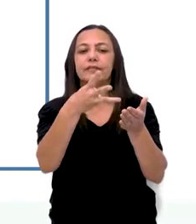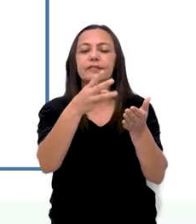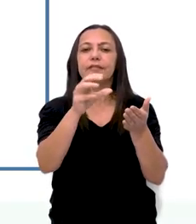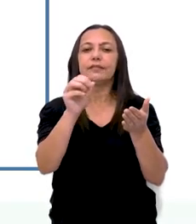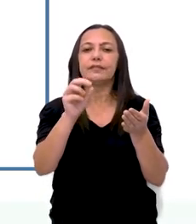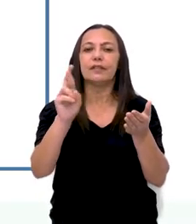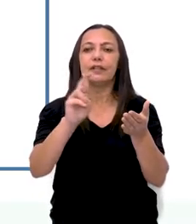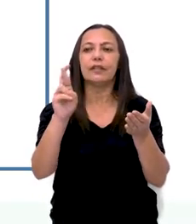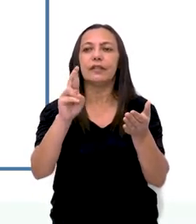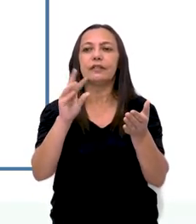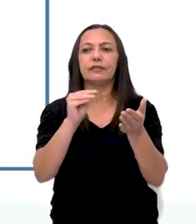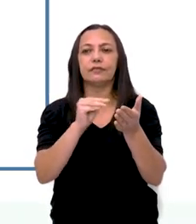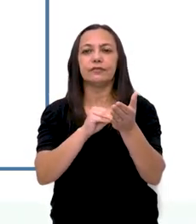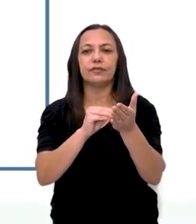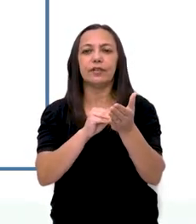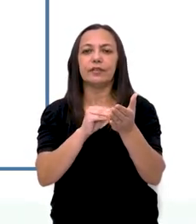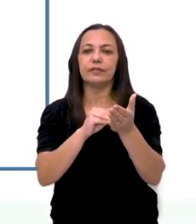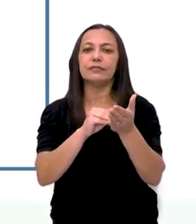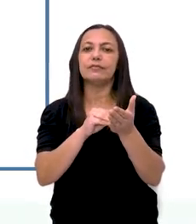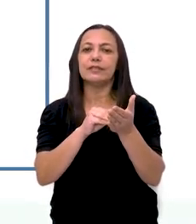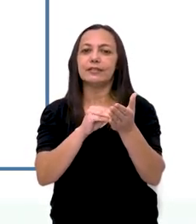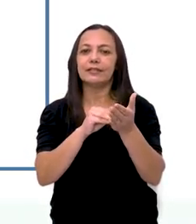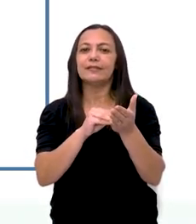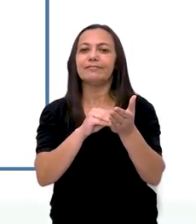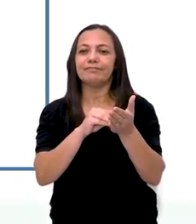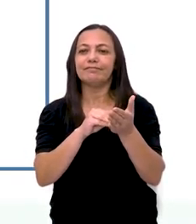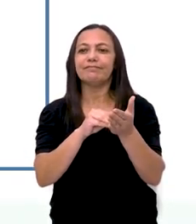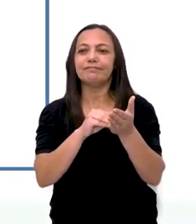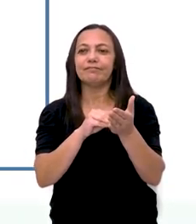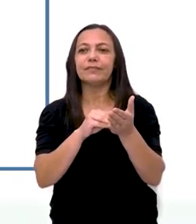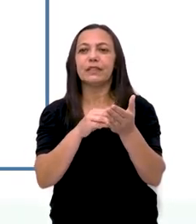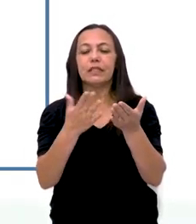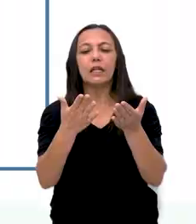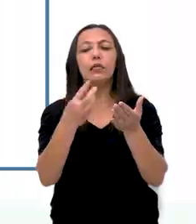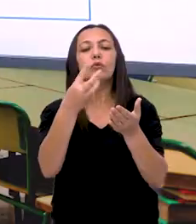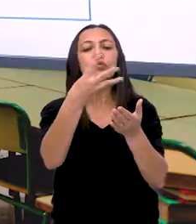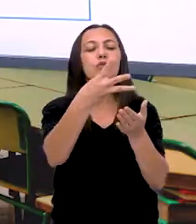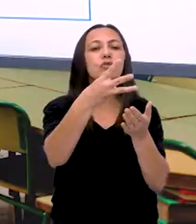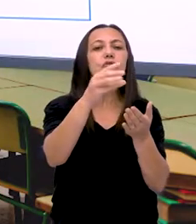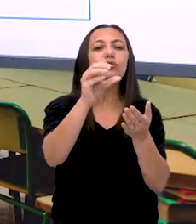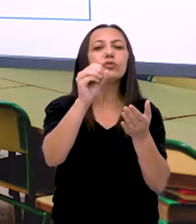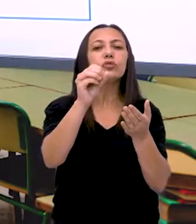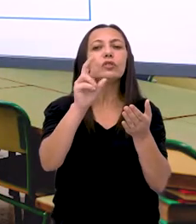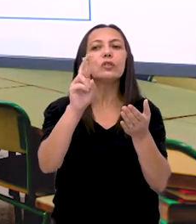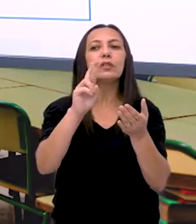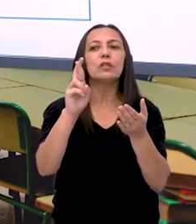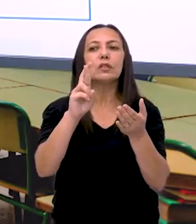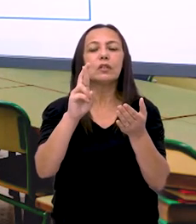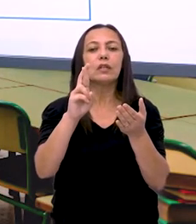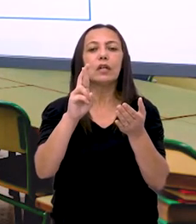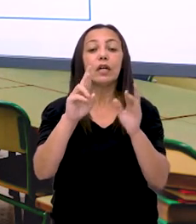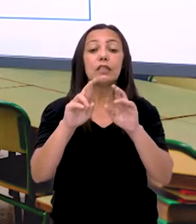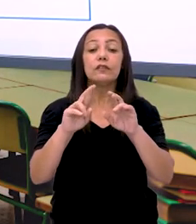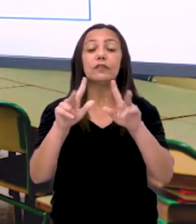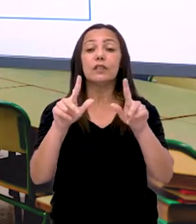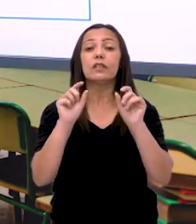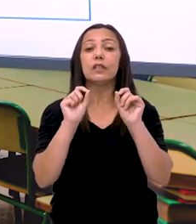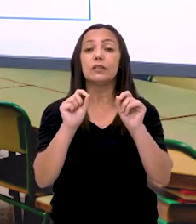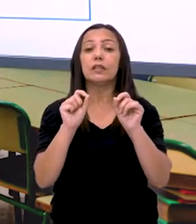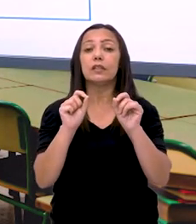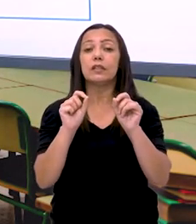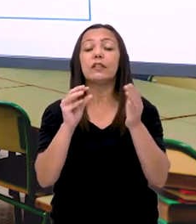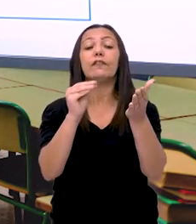Sobrou trinta reais. Ou seja. Isso que sobrou dessa conta. Essa diferença.